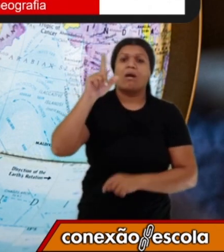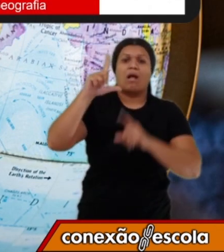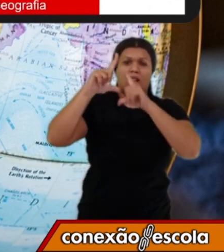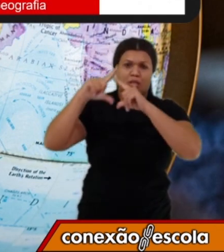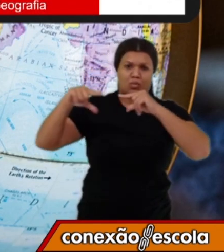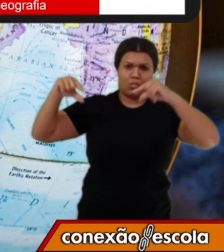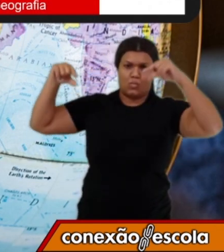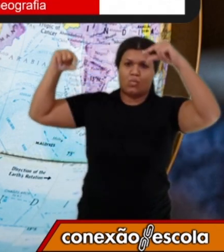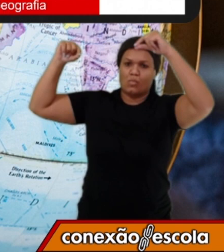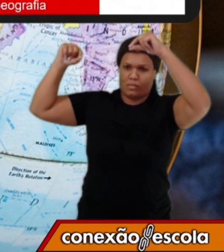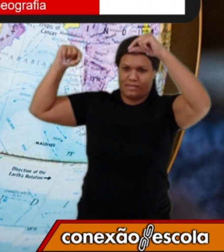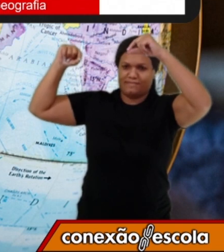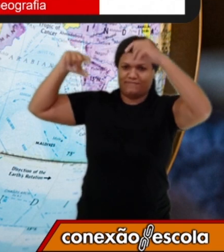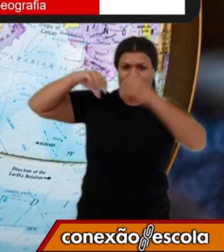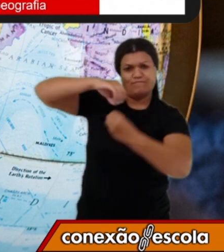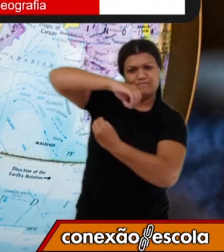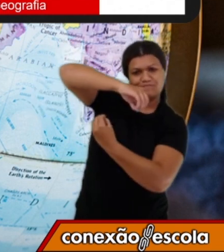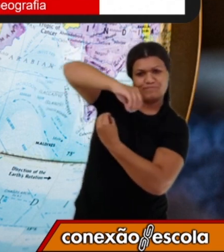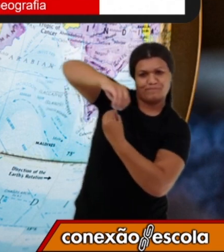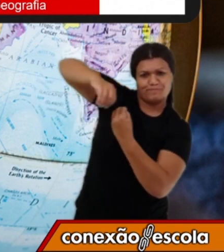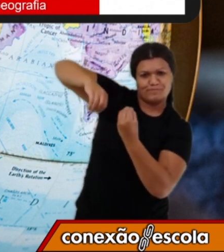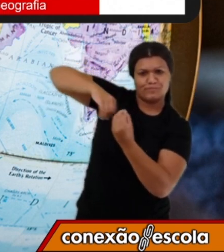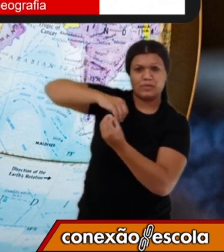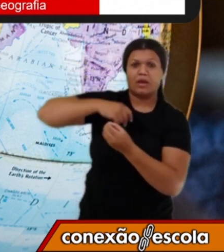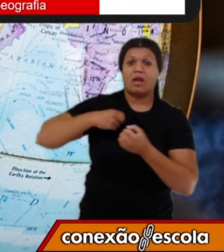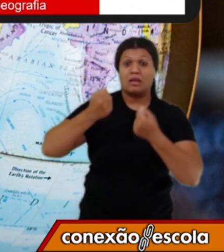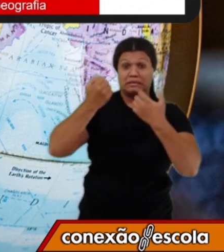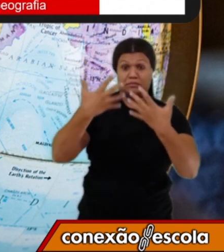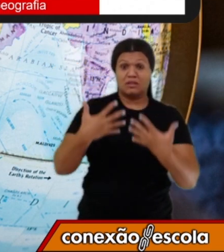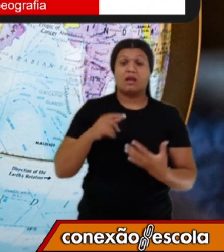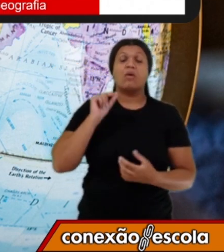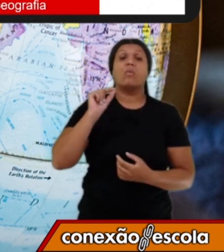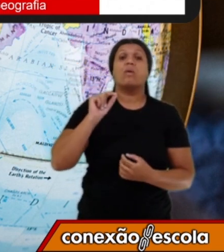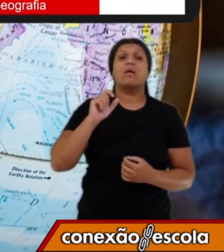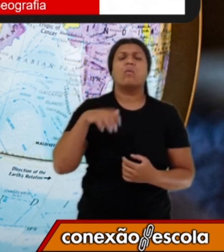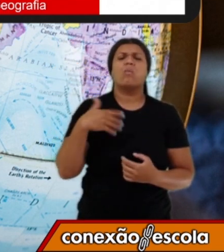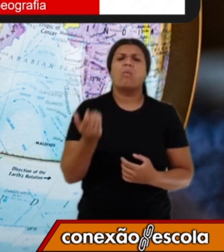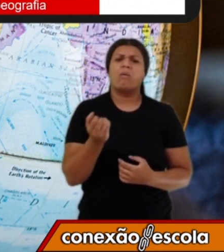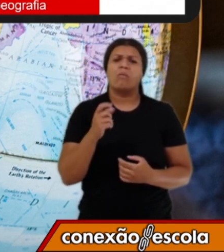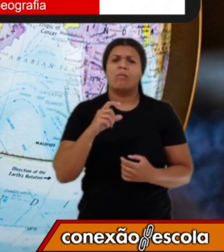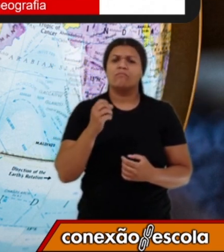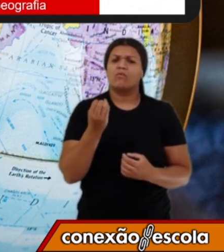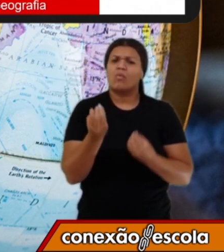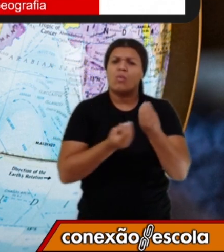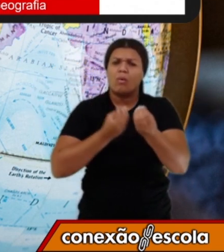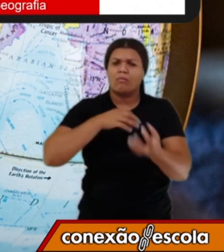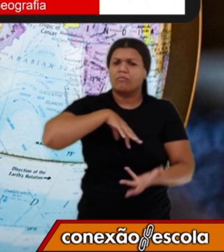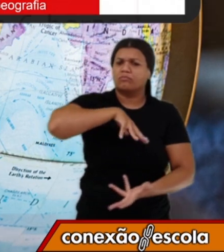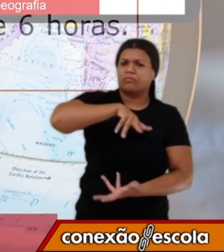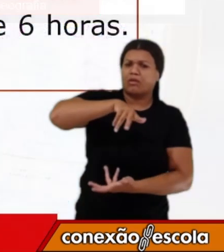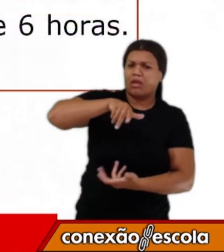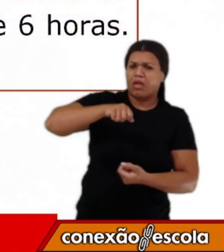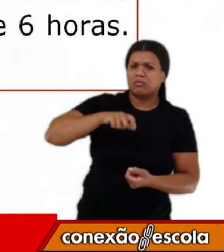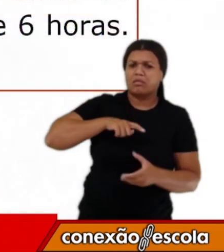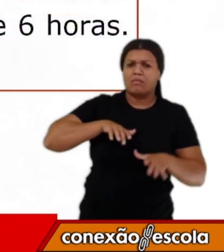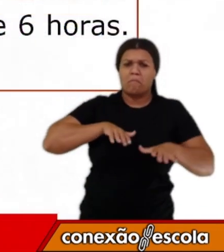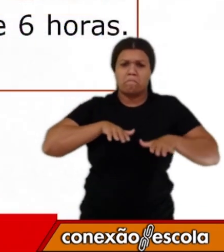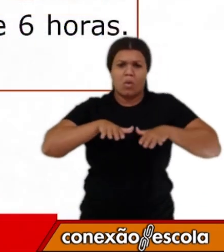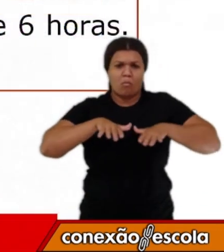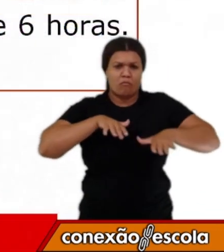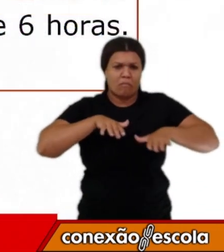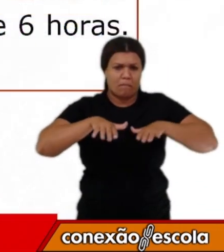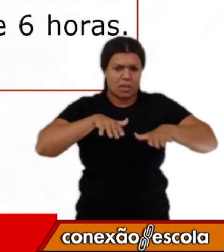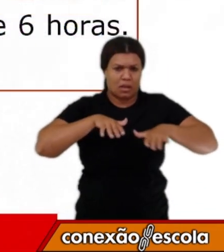movimentos da Terra, sobre os movimentos que o nosso planeta realiza. E acredite,